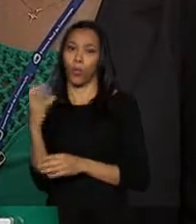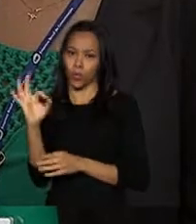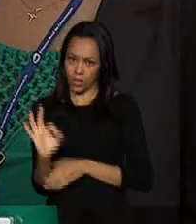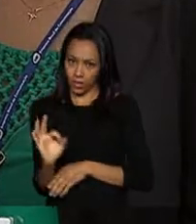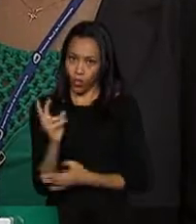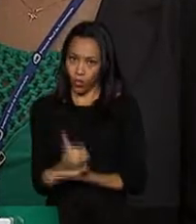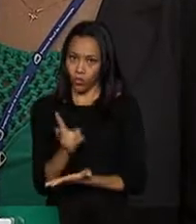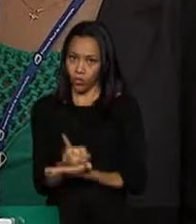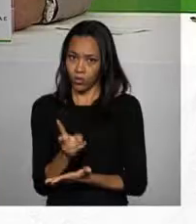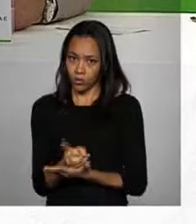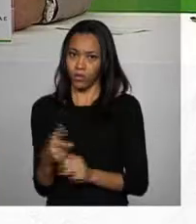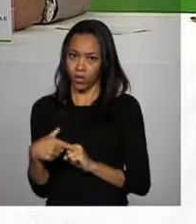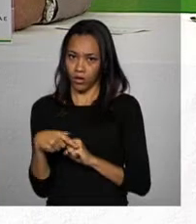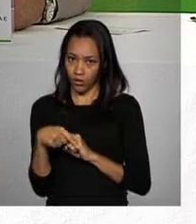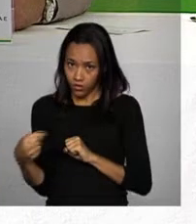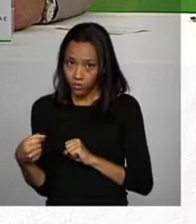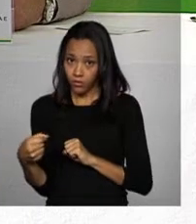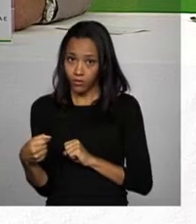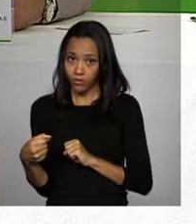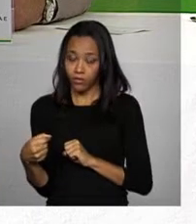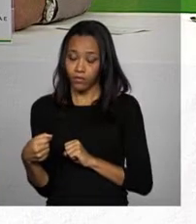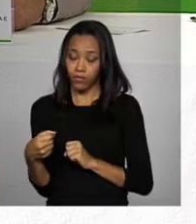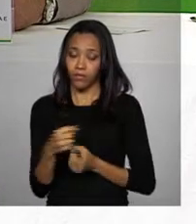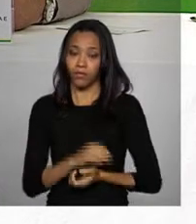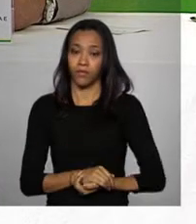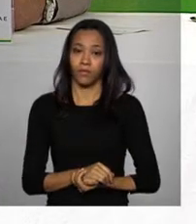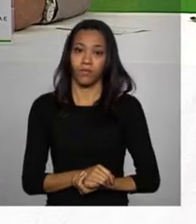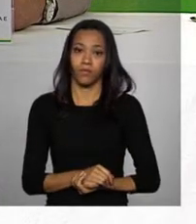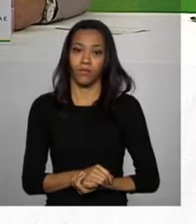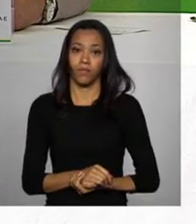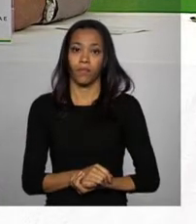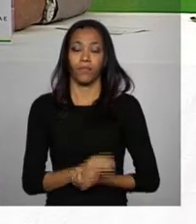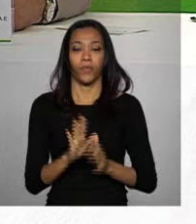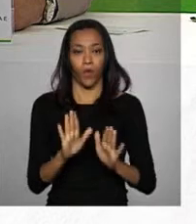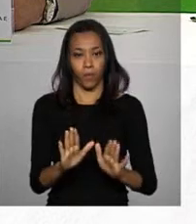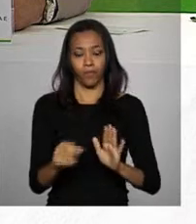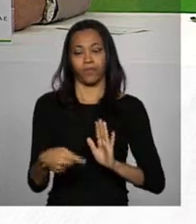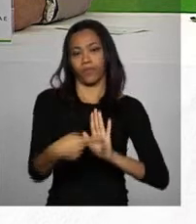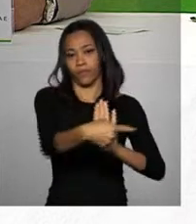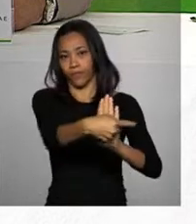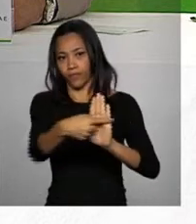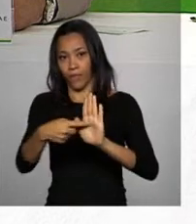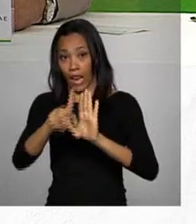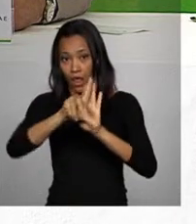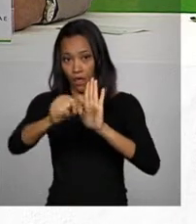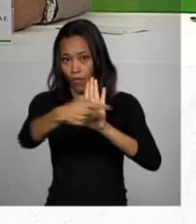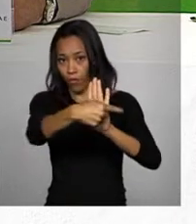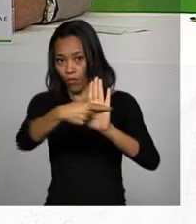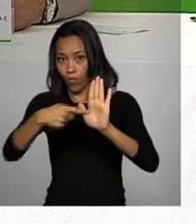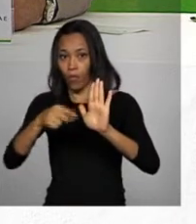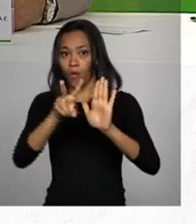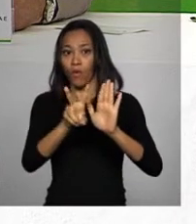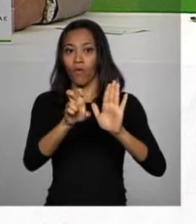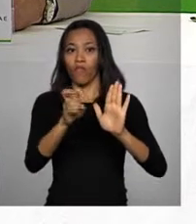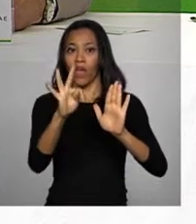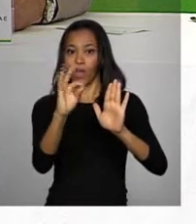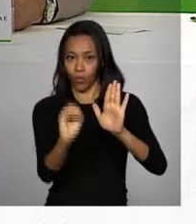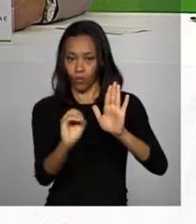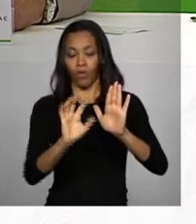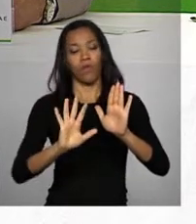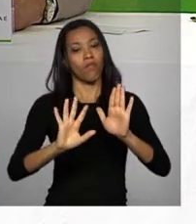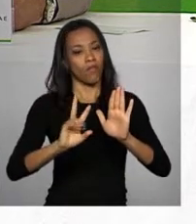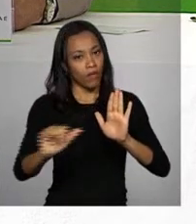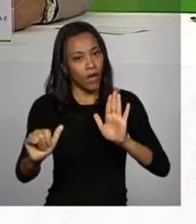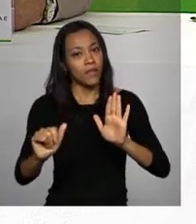foi mantido? Deixa eu dizer uma coisa. Primeiro, os vetos são pontuais e vão estar